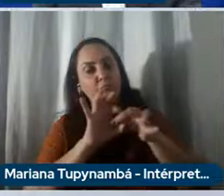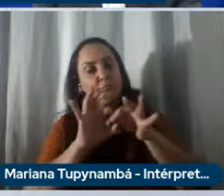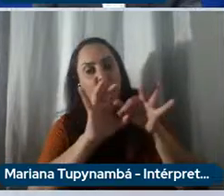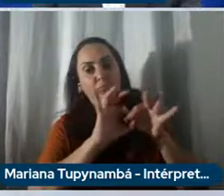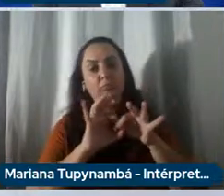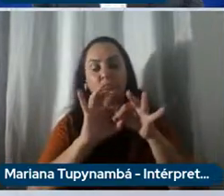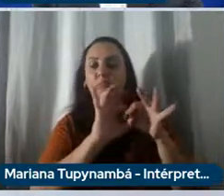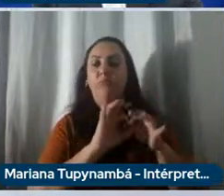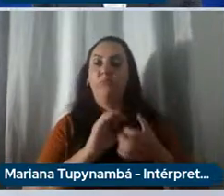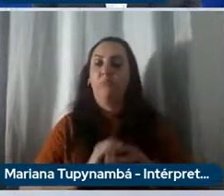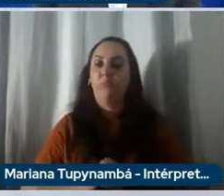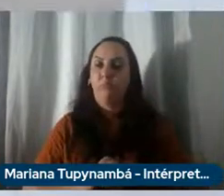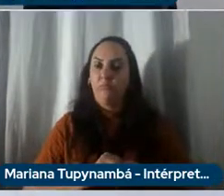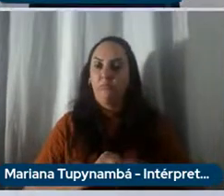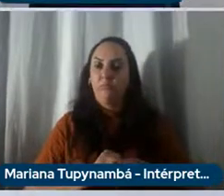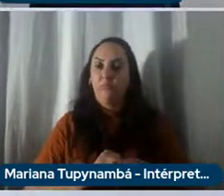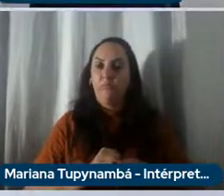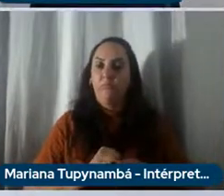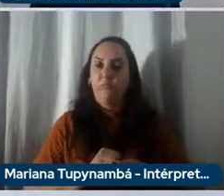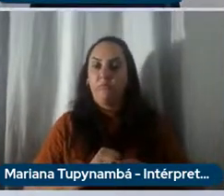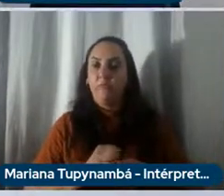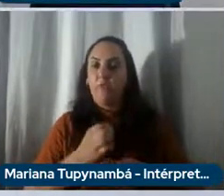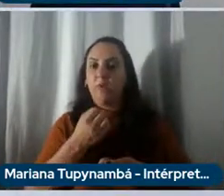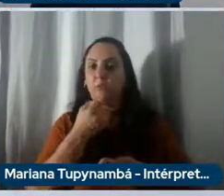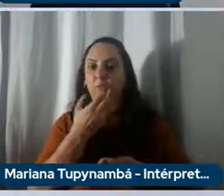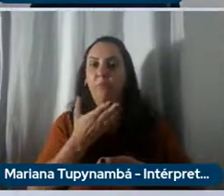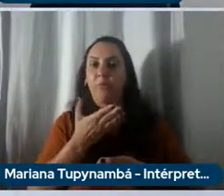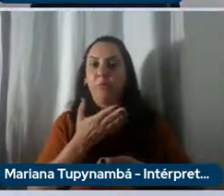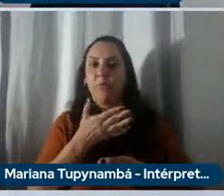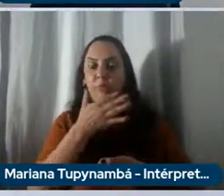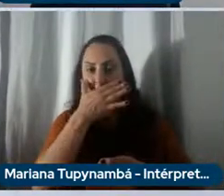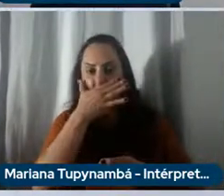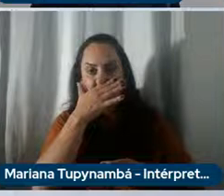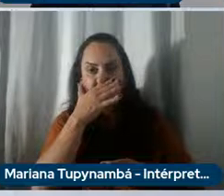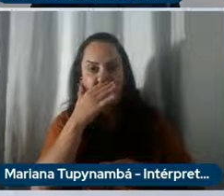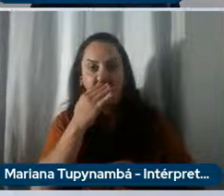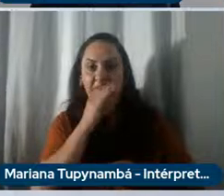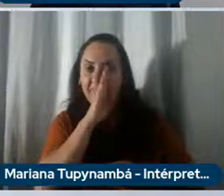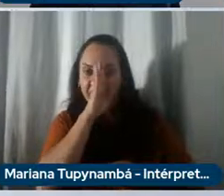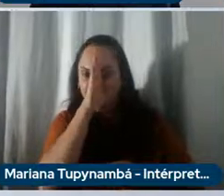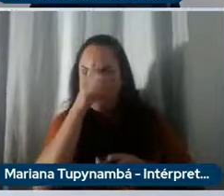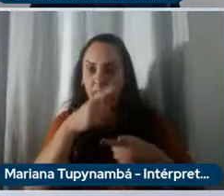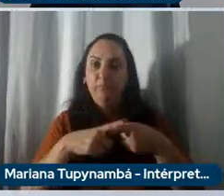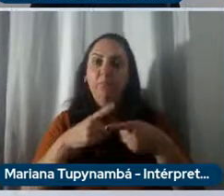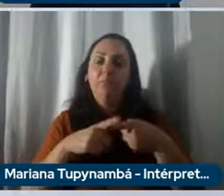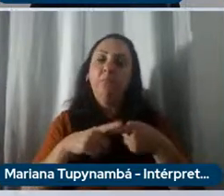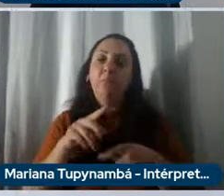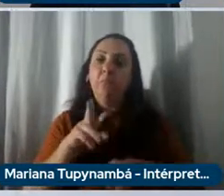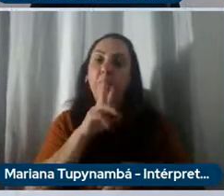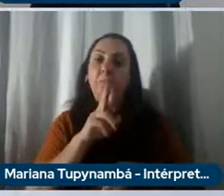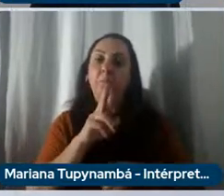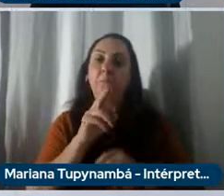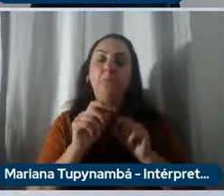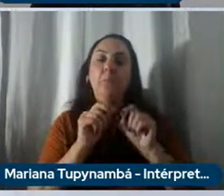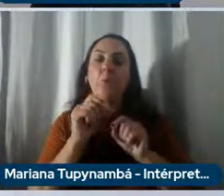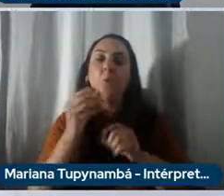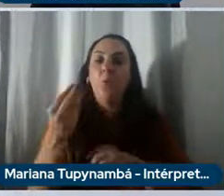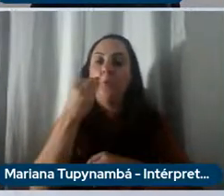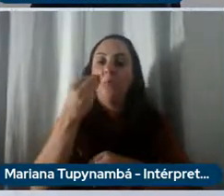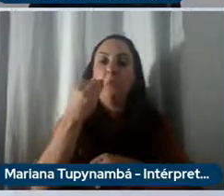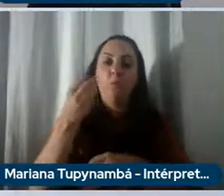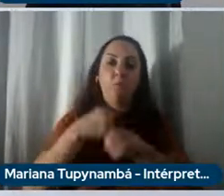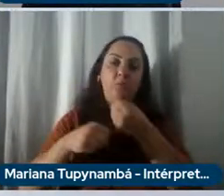está muito bom está muito boa os resultados do ano passado demonstram isso porque nós